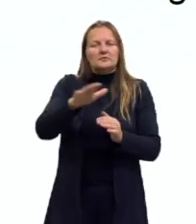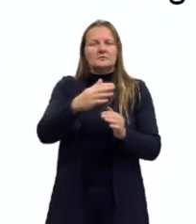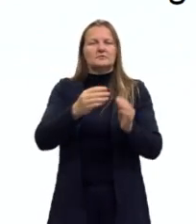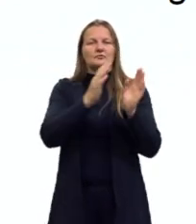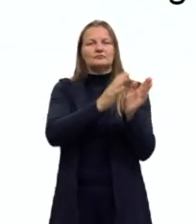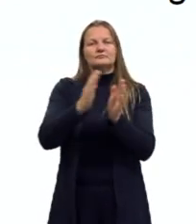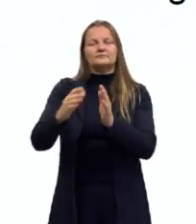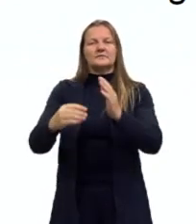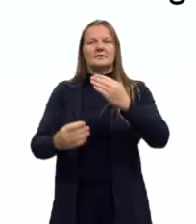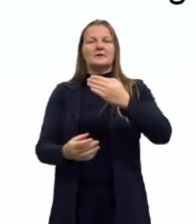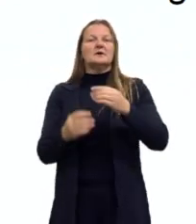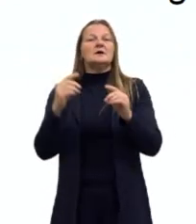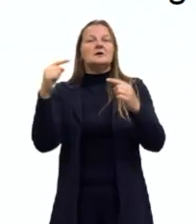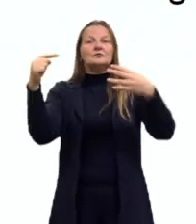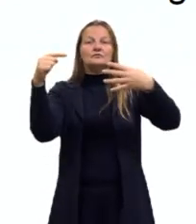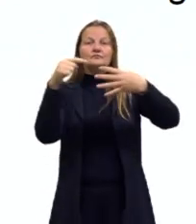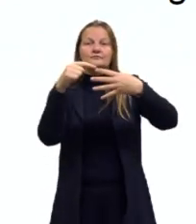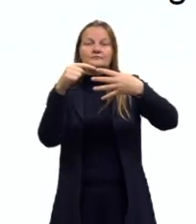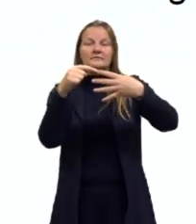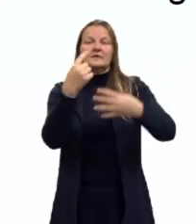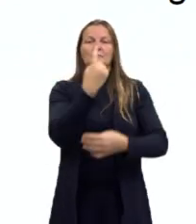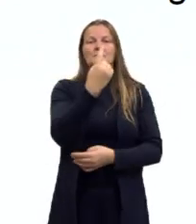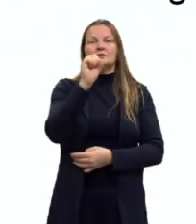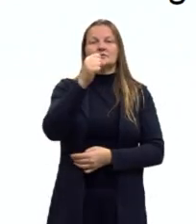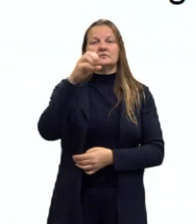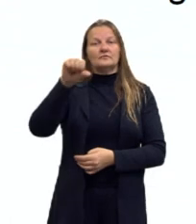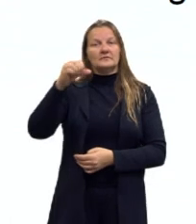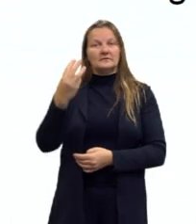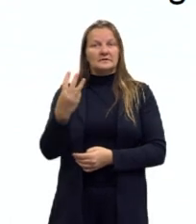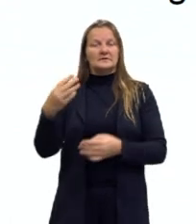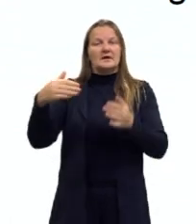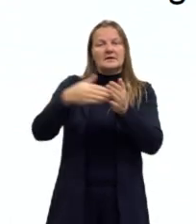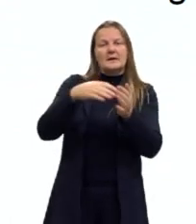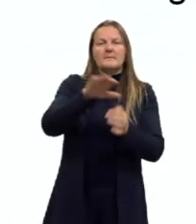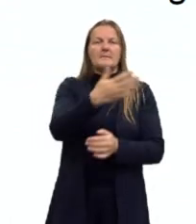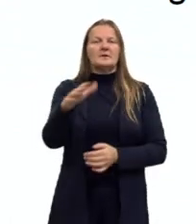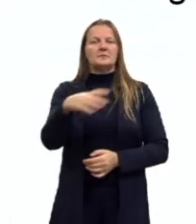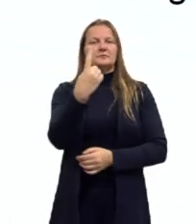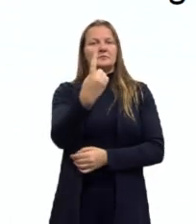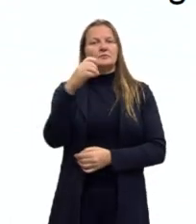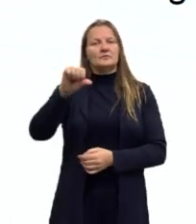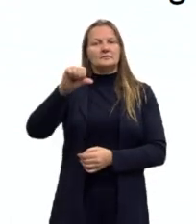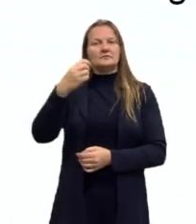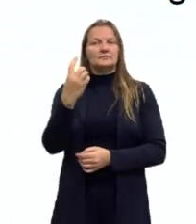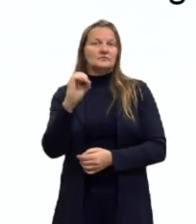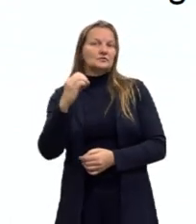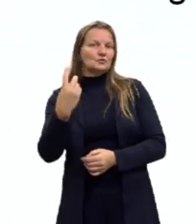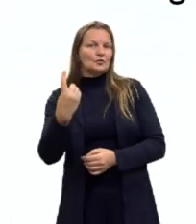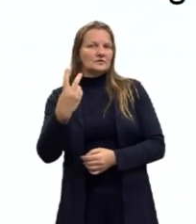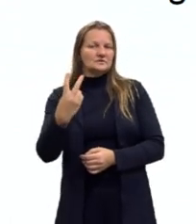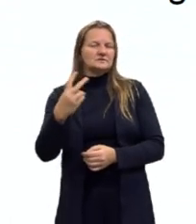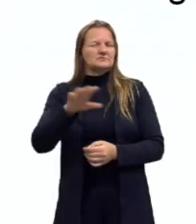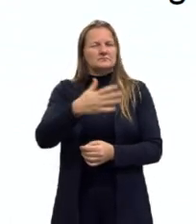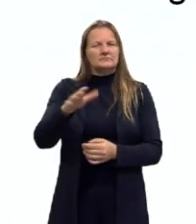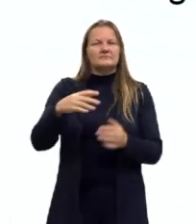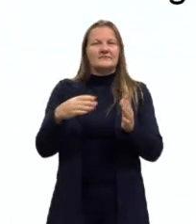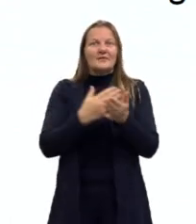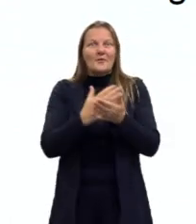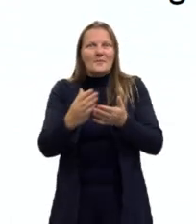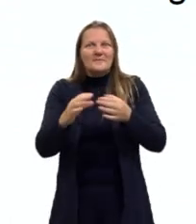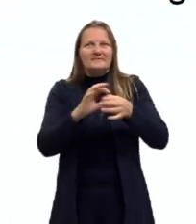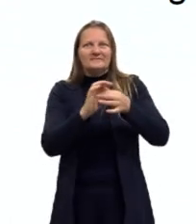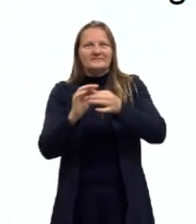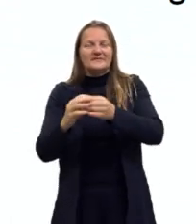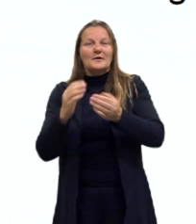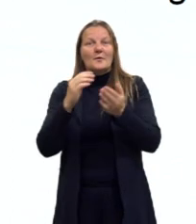E o simbolismo, a gente vem de 1893 a mais ou menos 1902, que é onde nós temos a